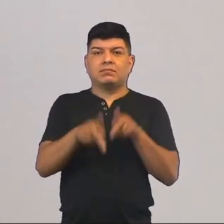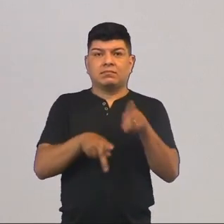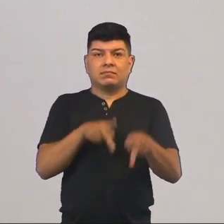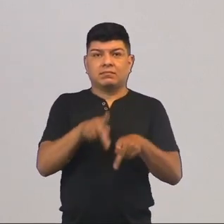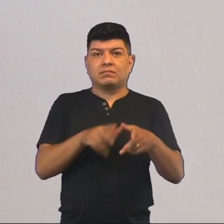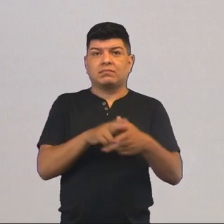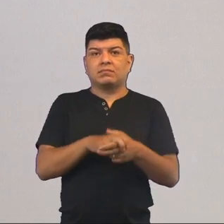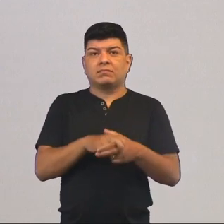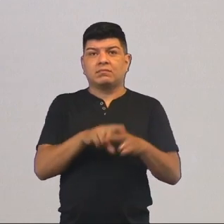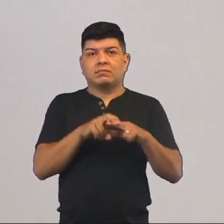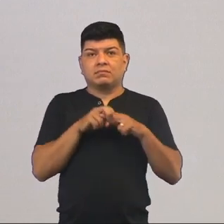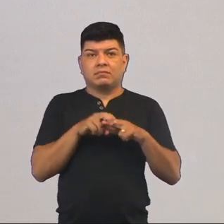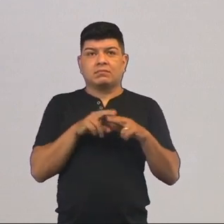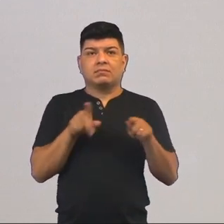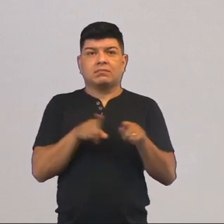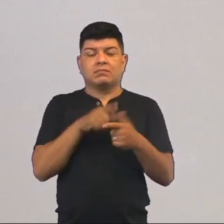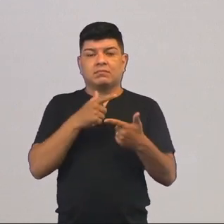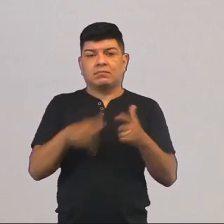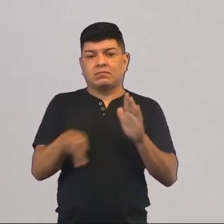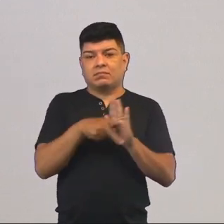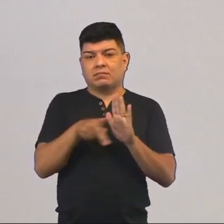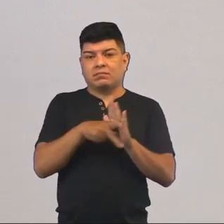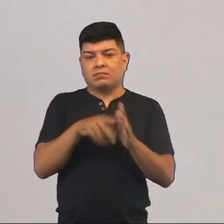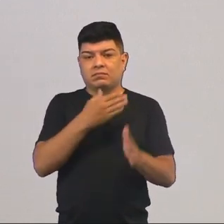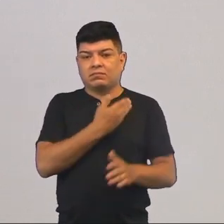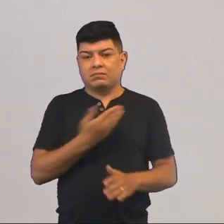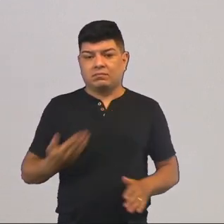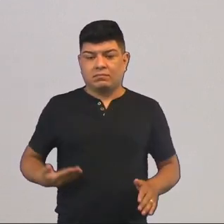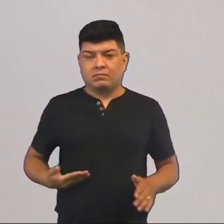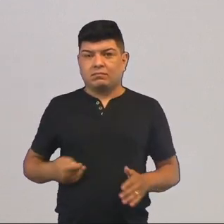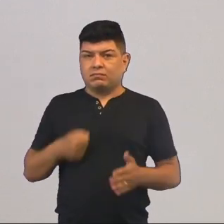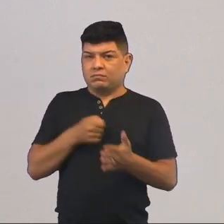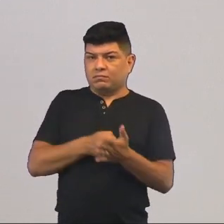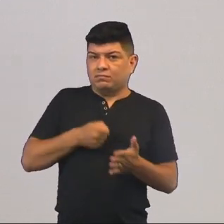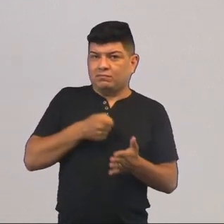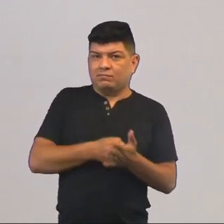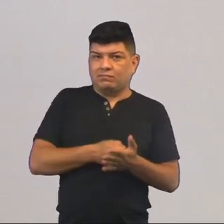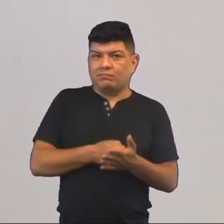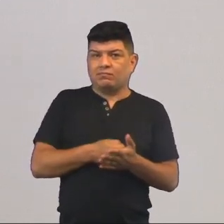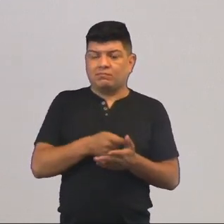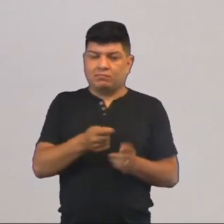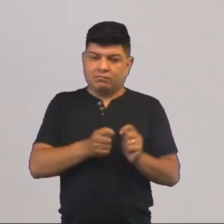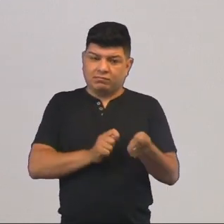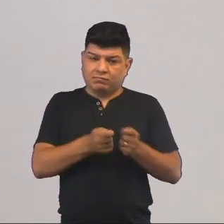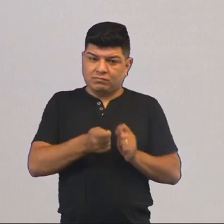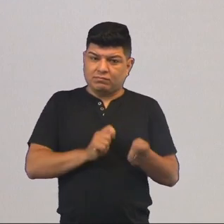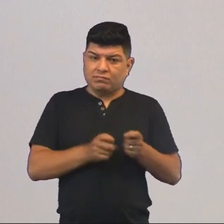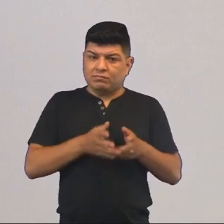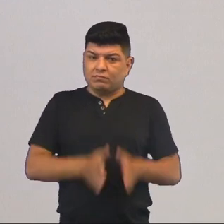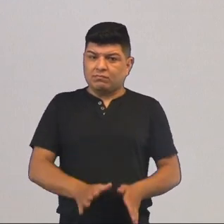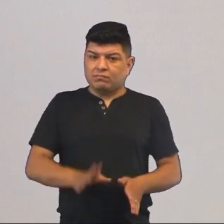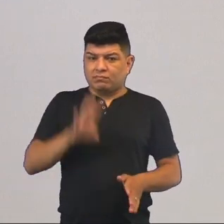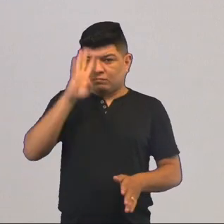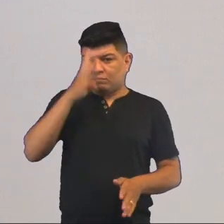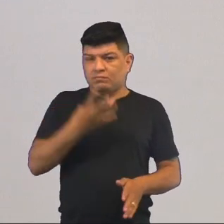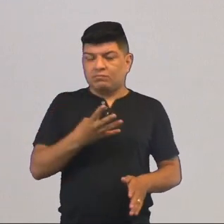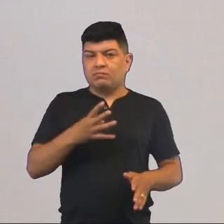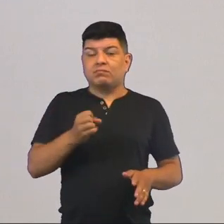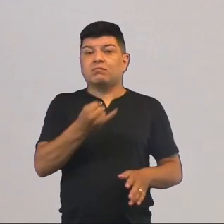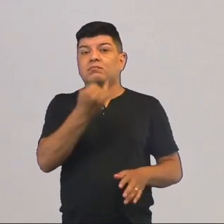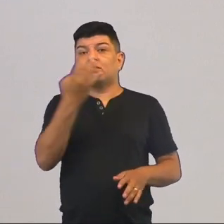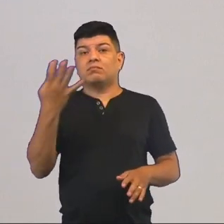neomaltusiana, ele falava que os próprios governos deveriam impor o controle de natalidade. Que o governo deveria decidir